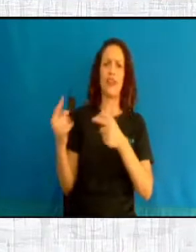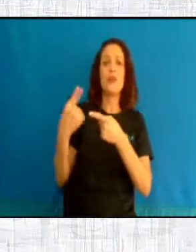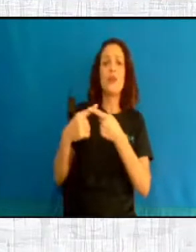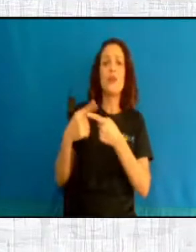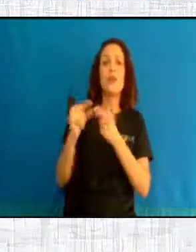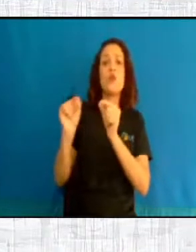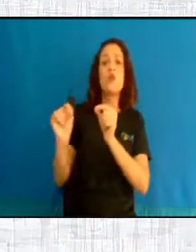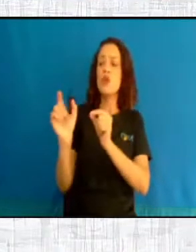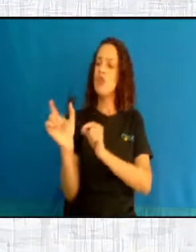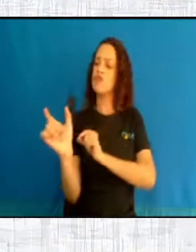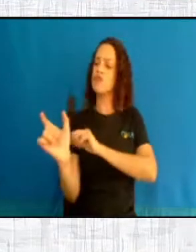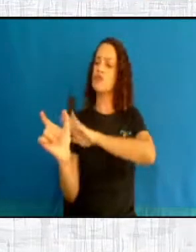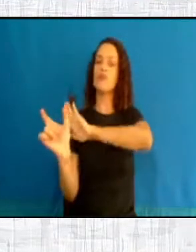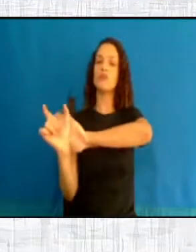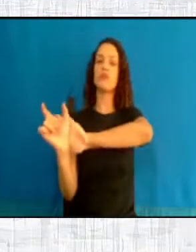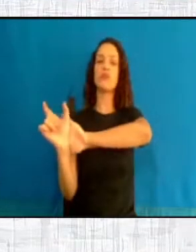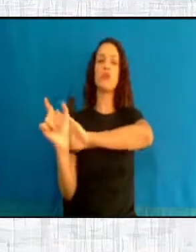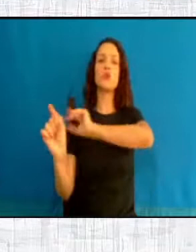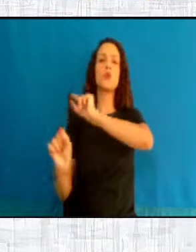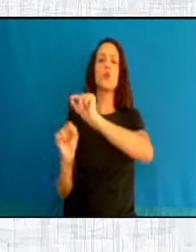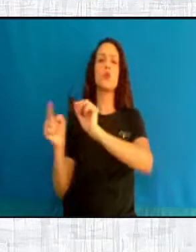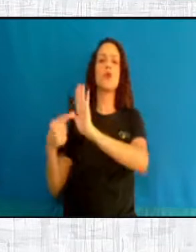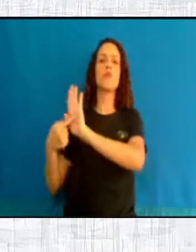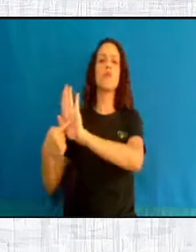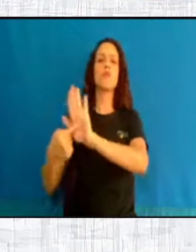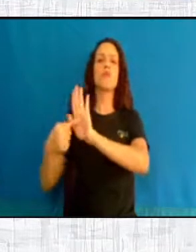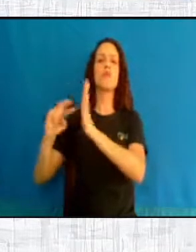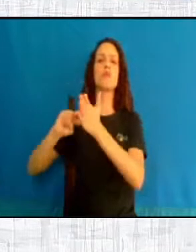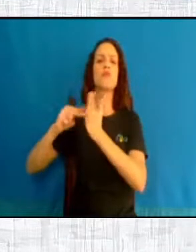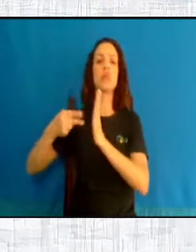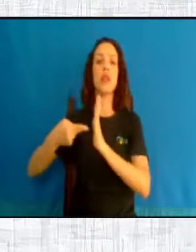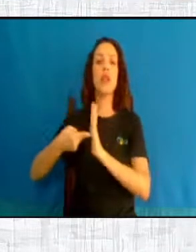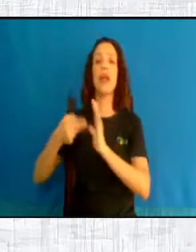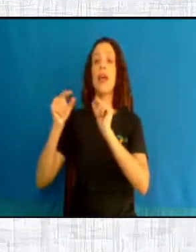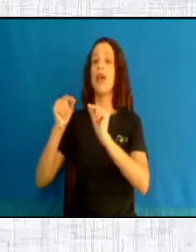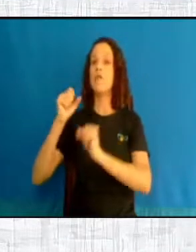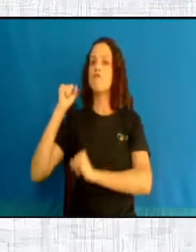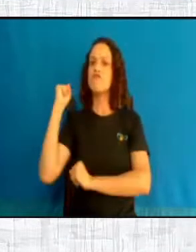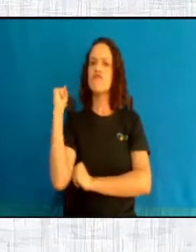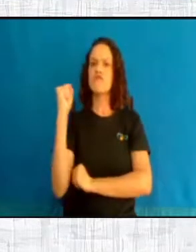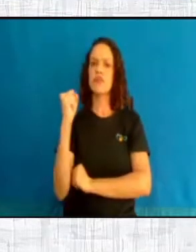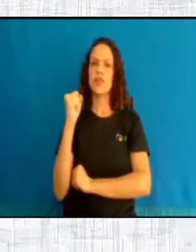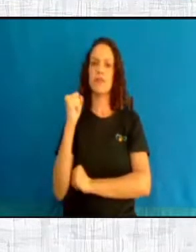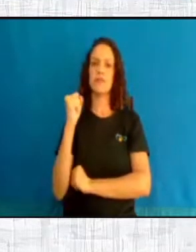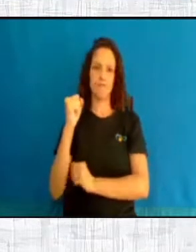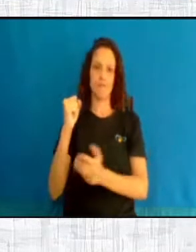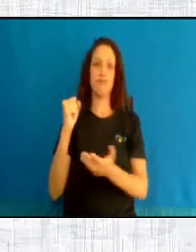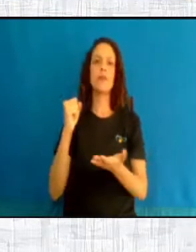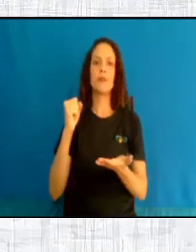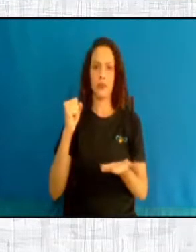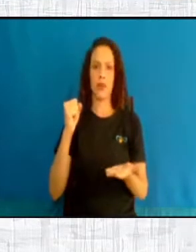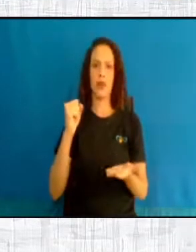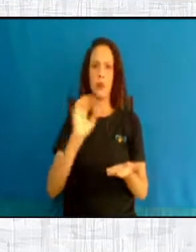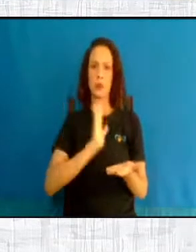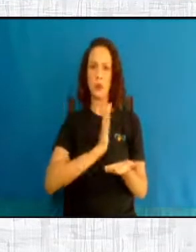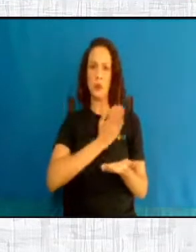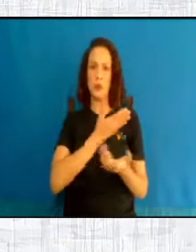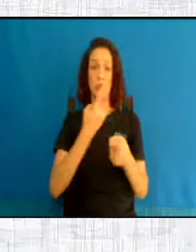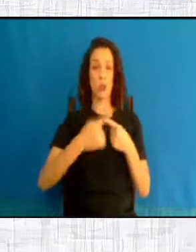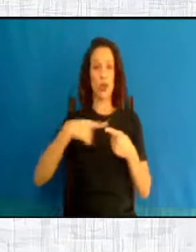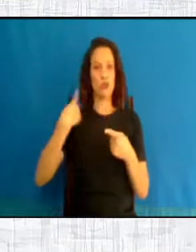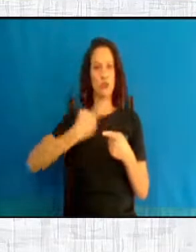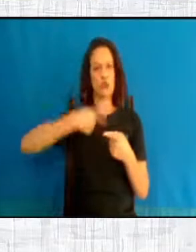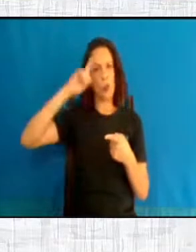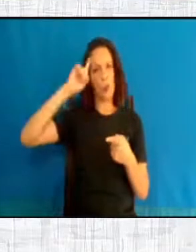aborto? O aborto é o assassinato covarde, porque não é a gente, a gente manda fazer. E por métodos